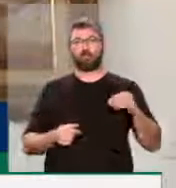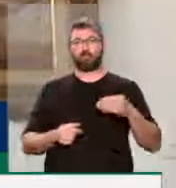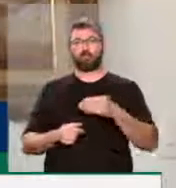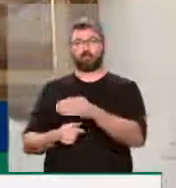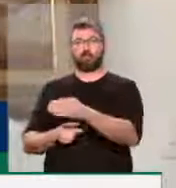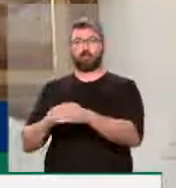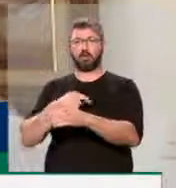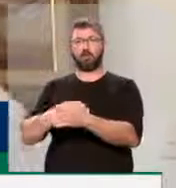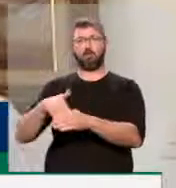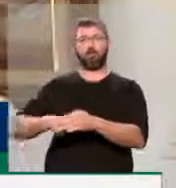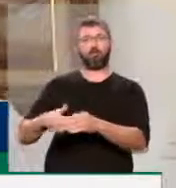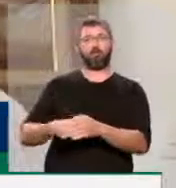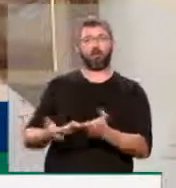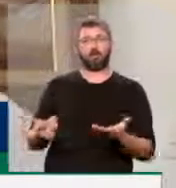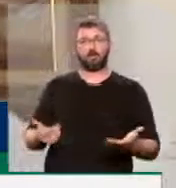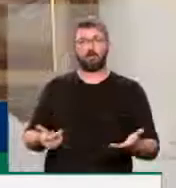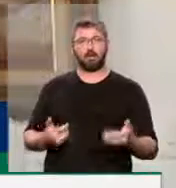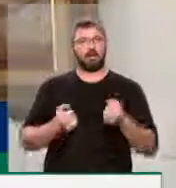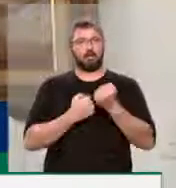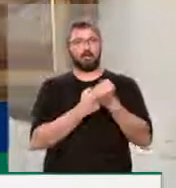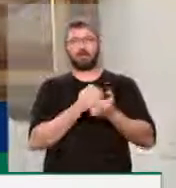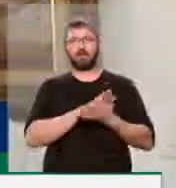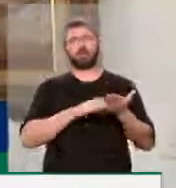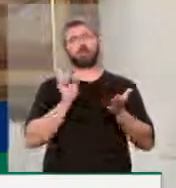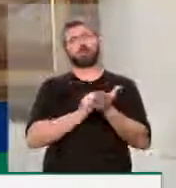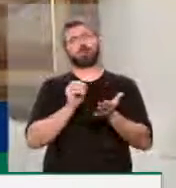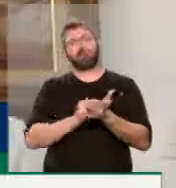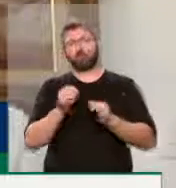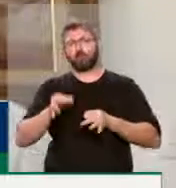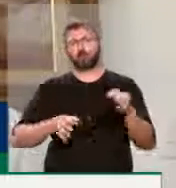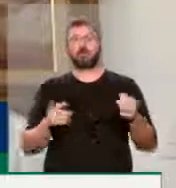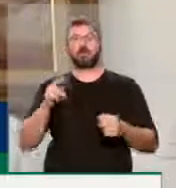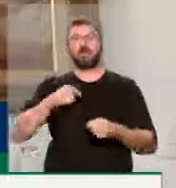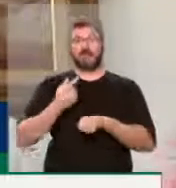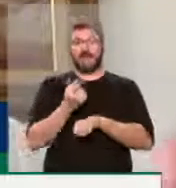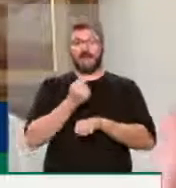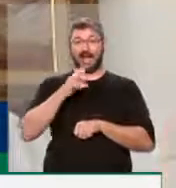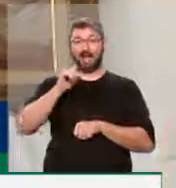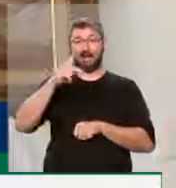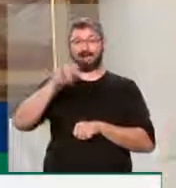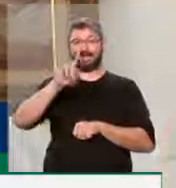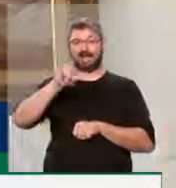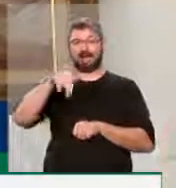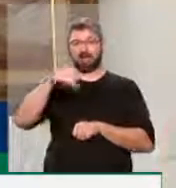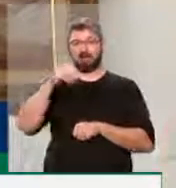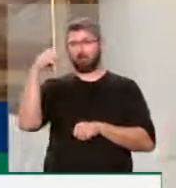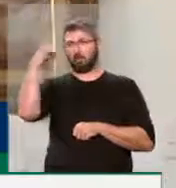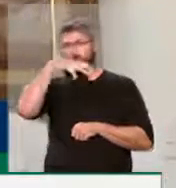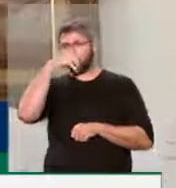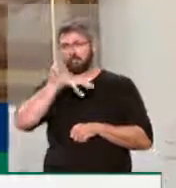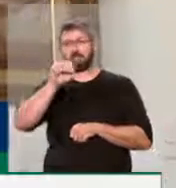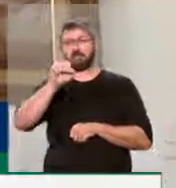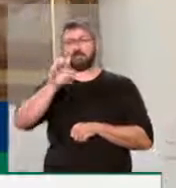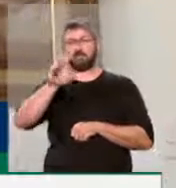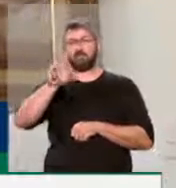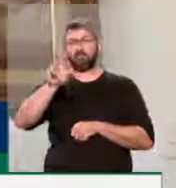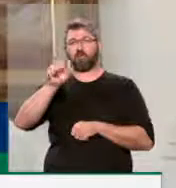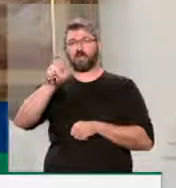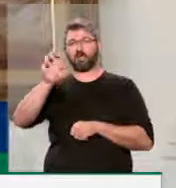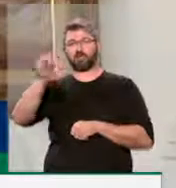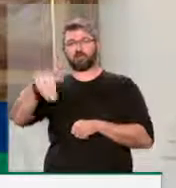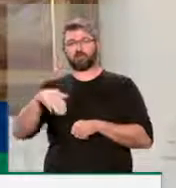todo tipo de dificuldade sem nenhum tipo de apoio. É injusto. O nome disso é capitalismo selvagem. Então, apoio ao BREC dos